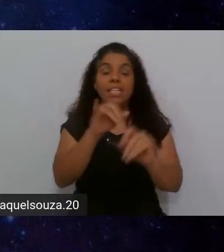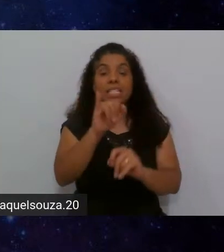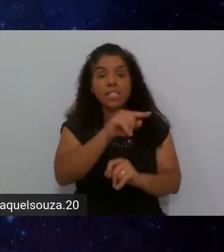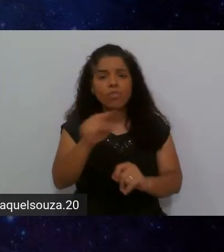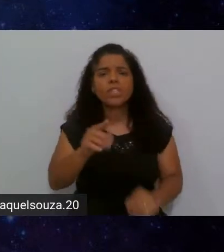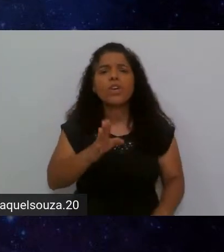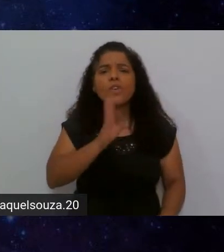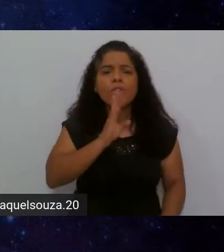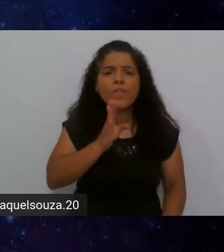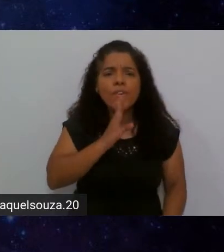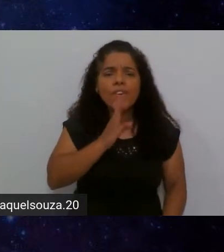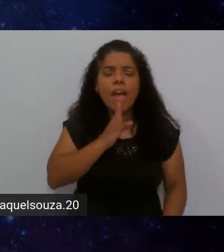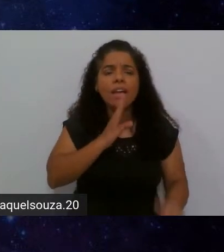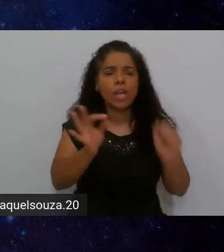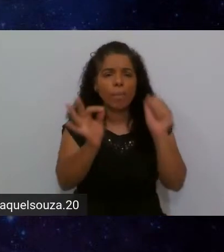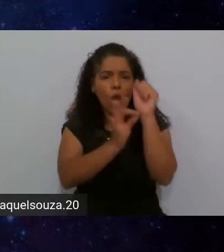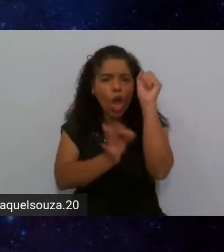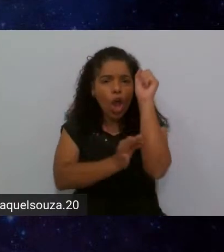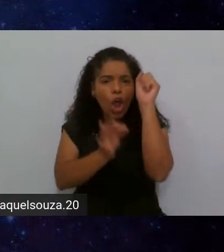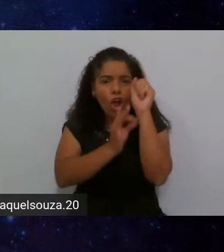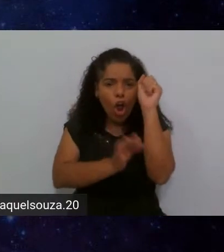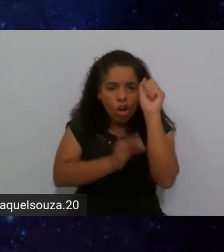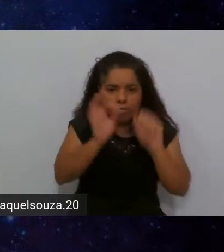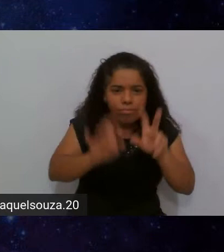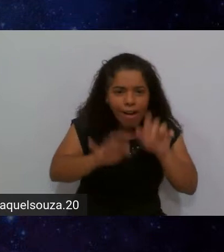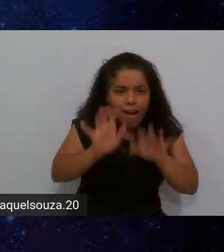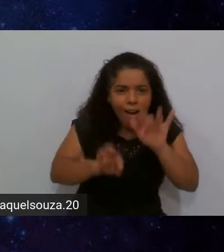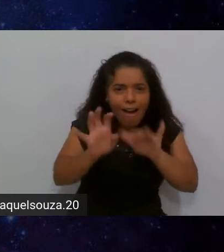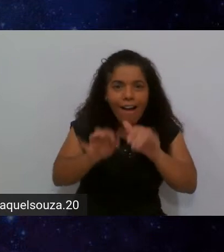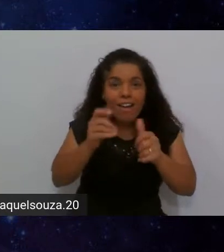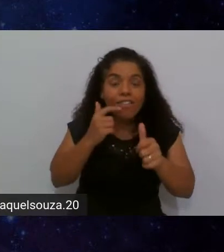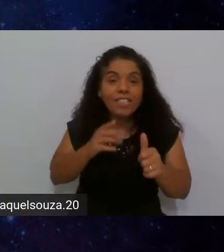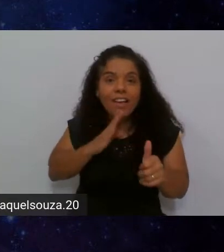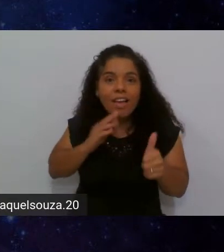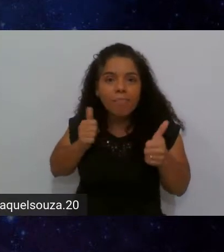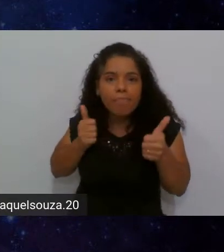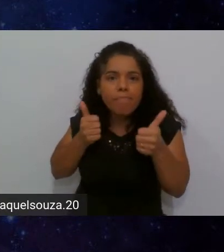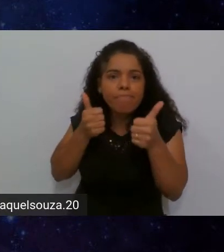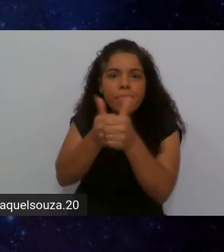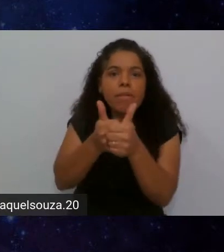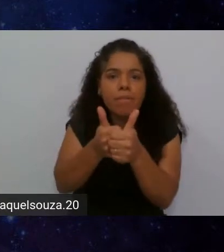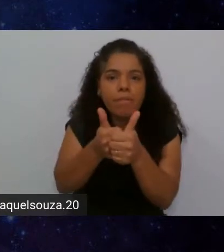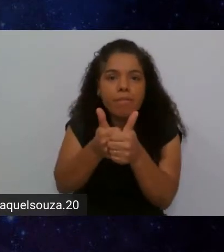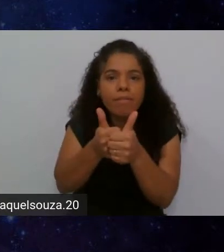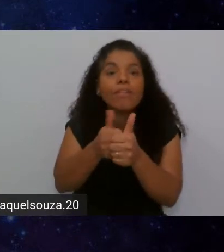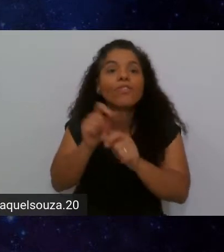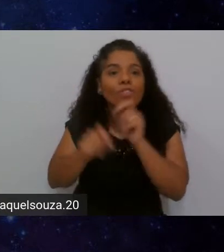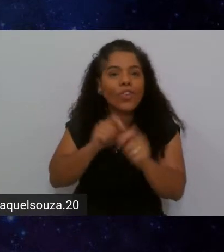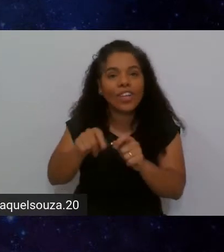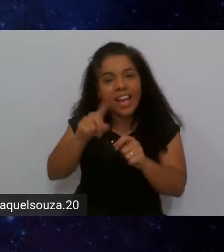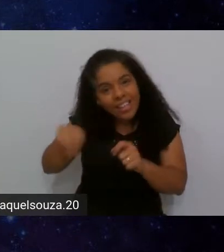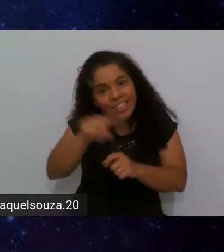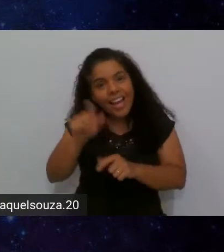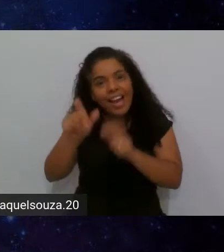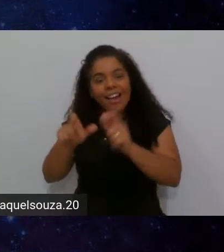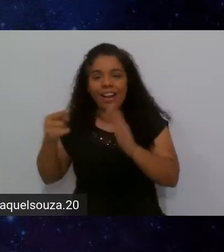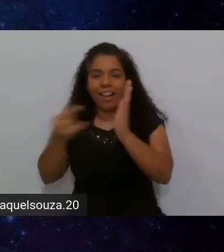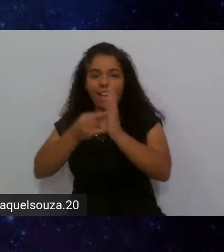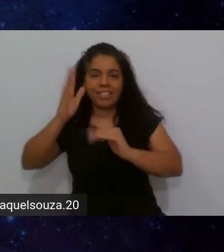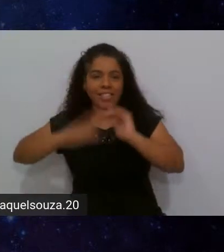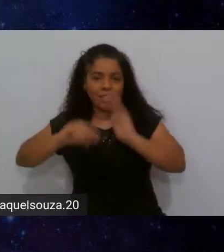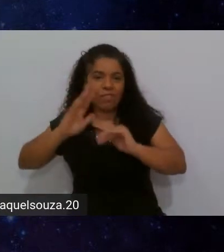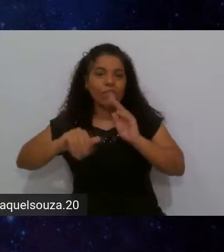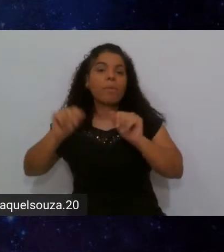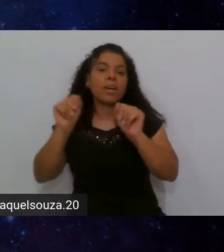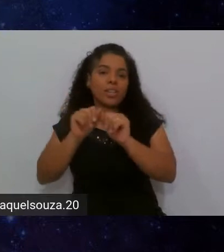conhece sobre codificação você consegue deixar chegar tão próximo tão próximo do do que a galera de desenvolvimento está atrás